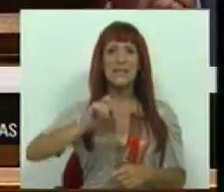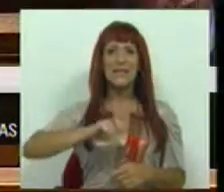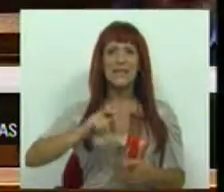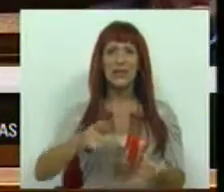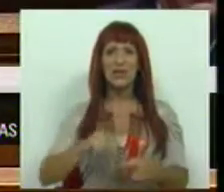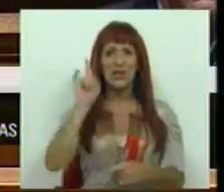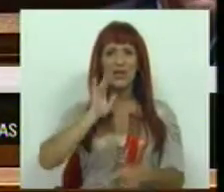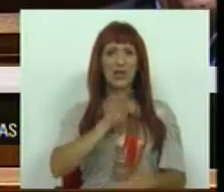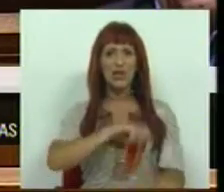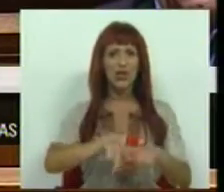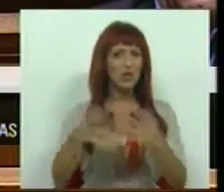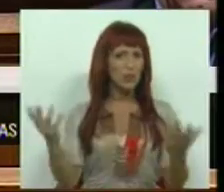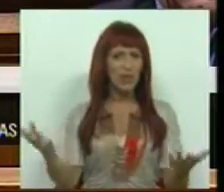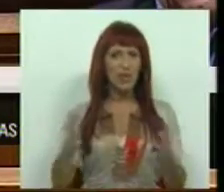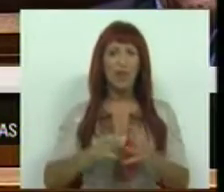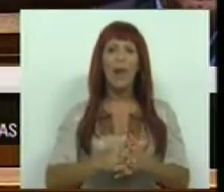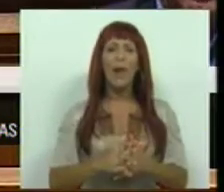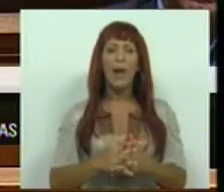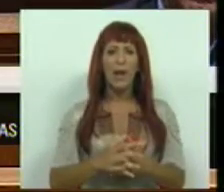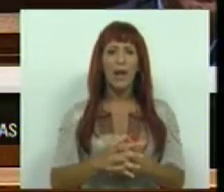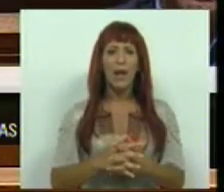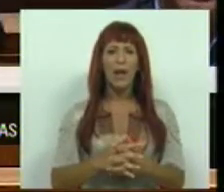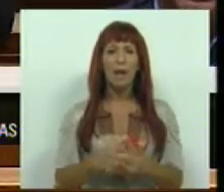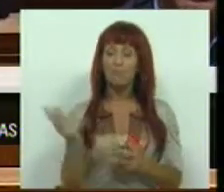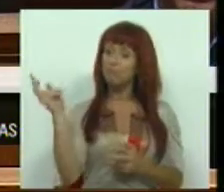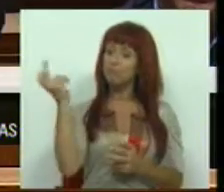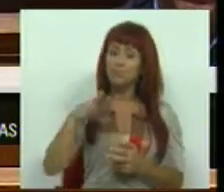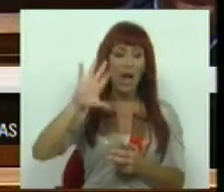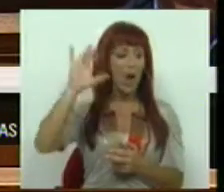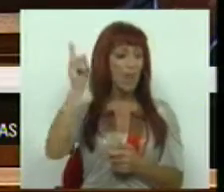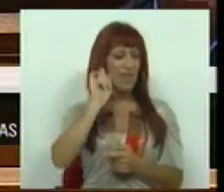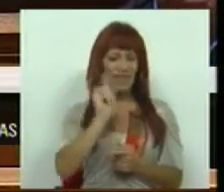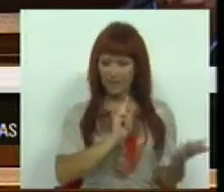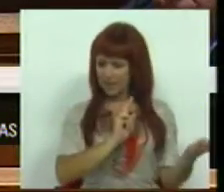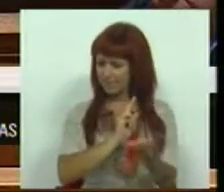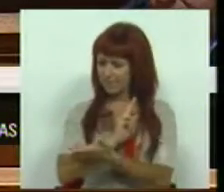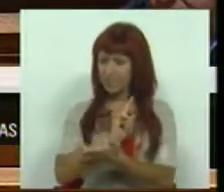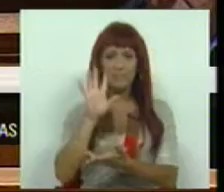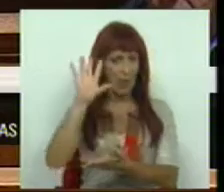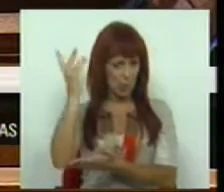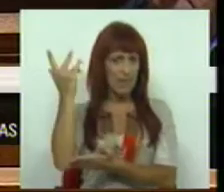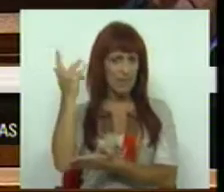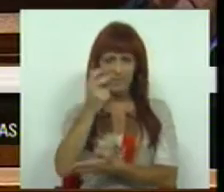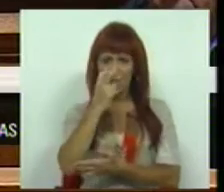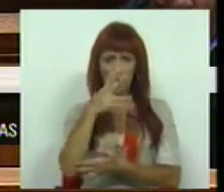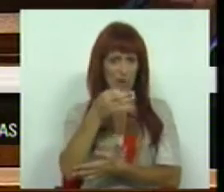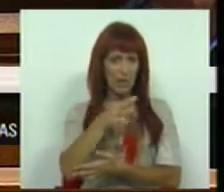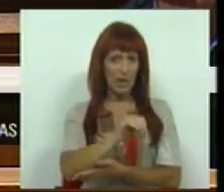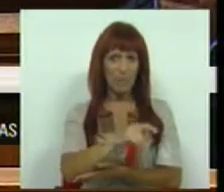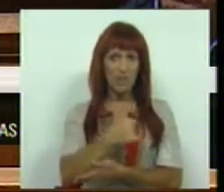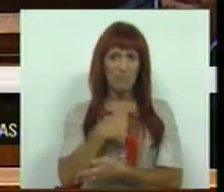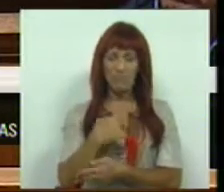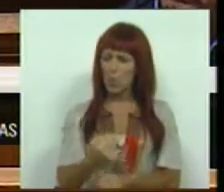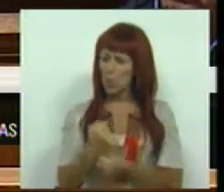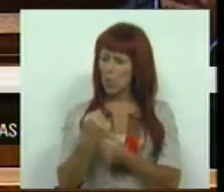Senhoras e senhores deputados, há coincidências nas datas. É curioso que o Partido Socialista